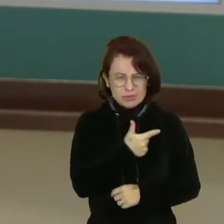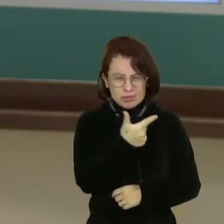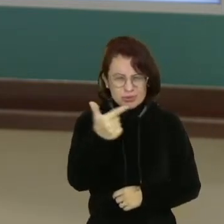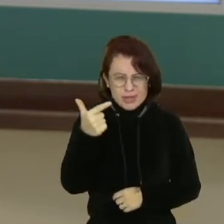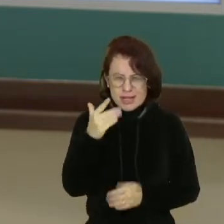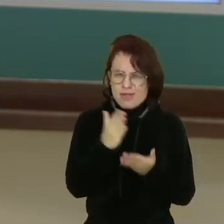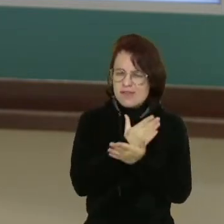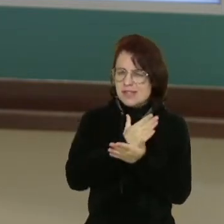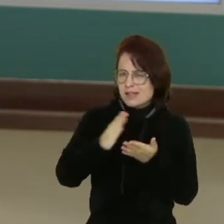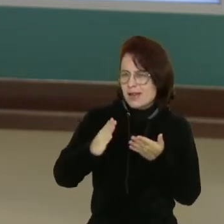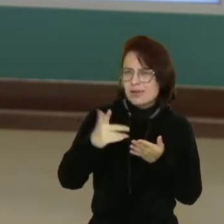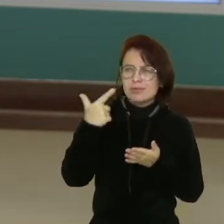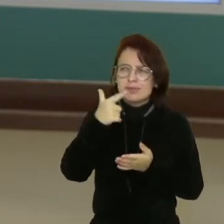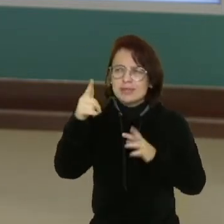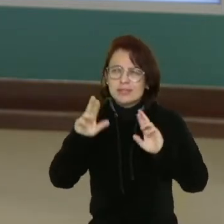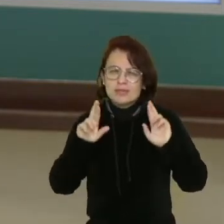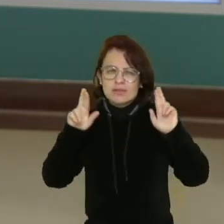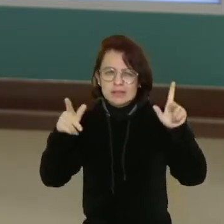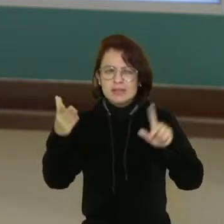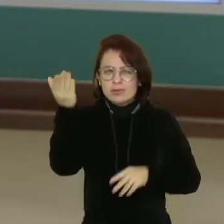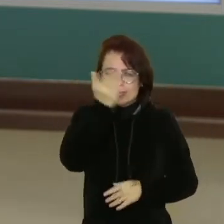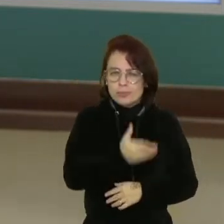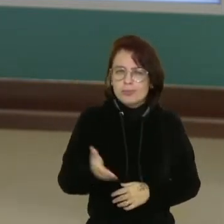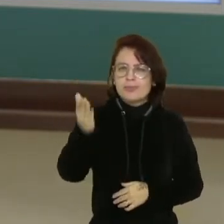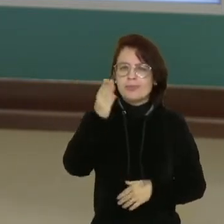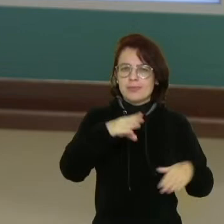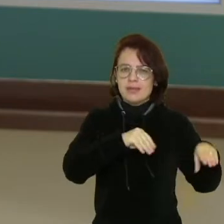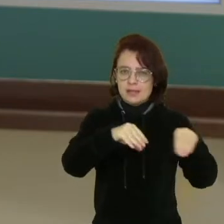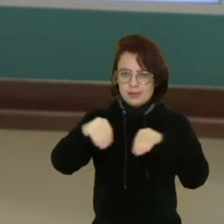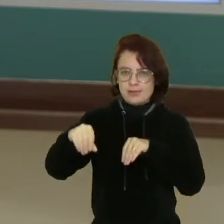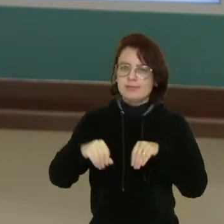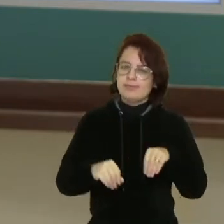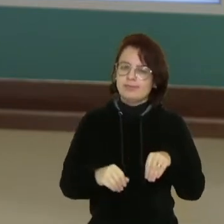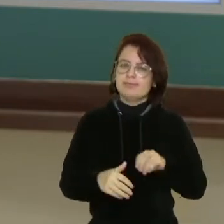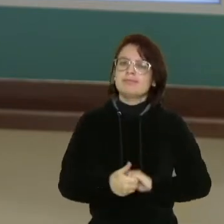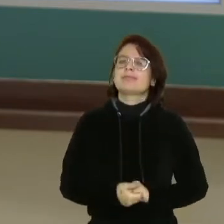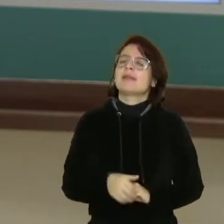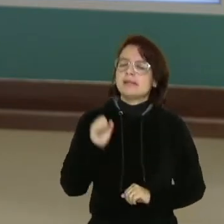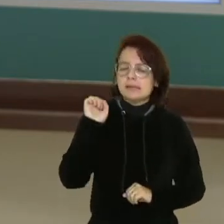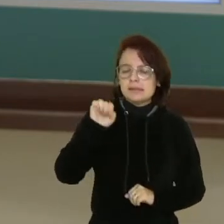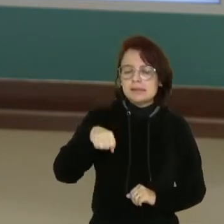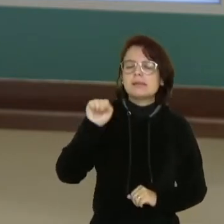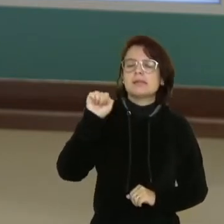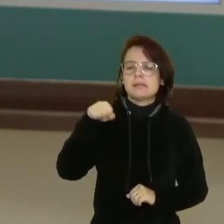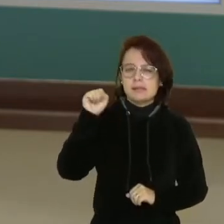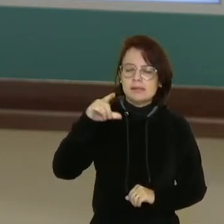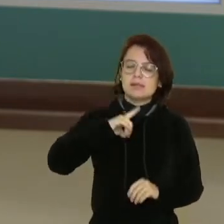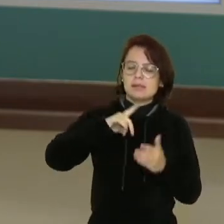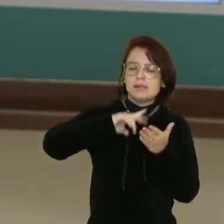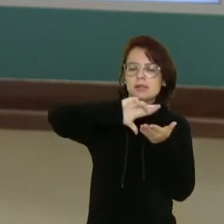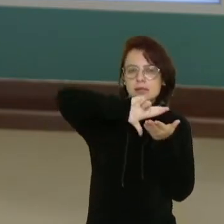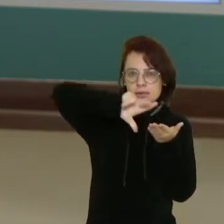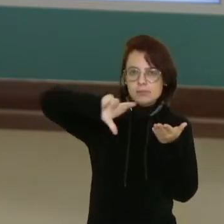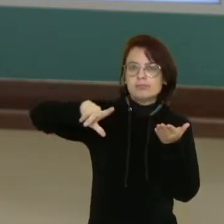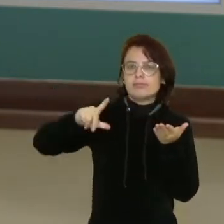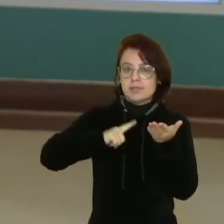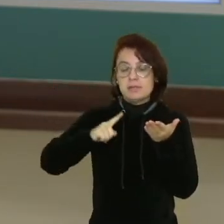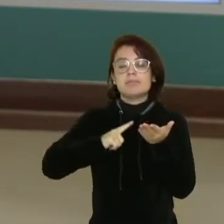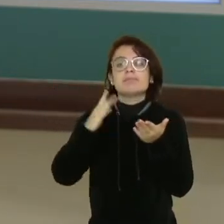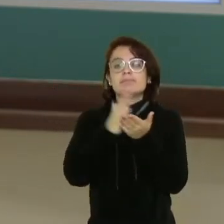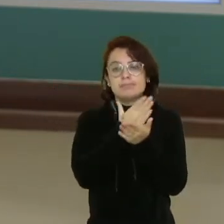diferença em todo esse território? Obviamente vão apresentar várias características que geram